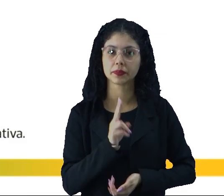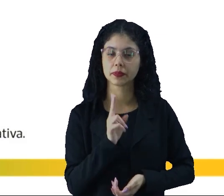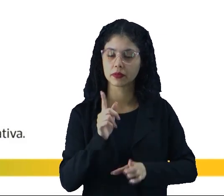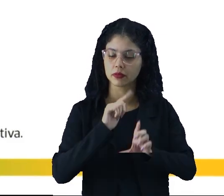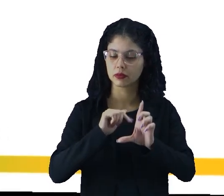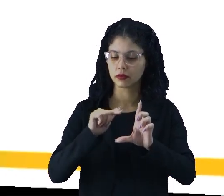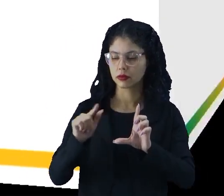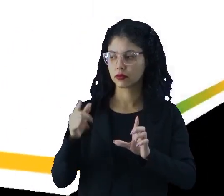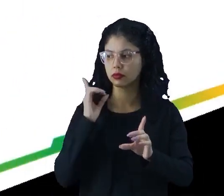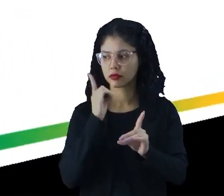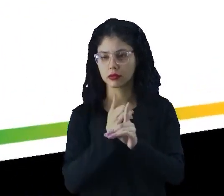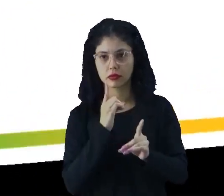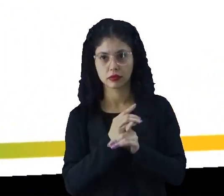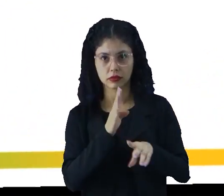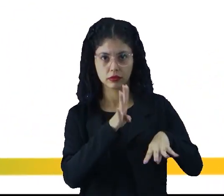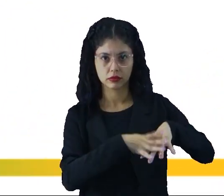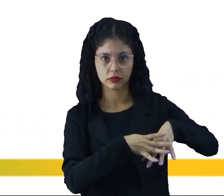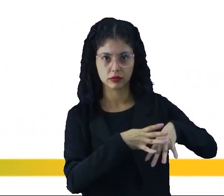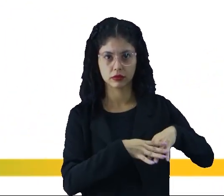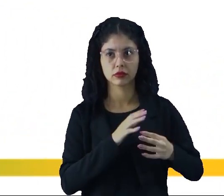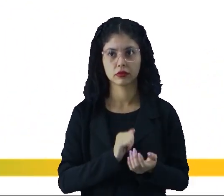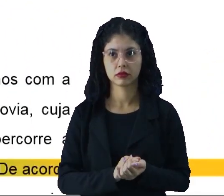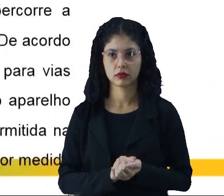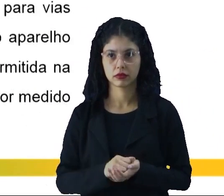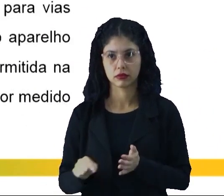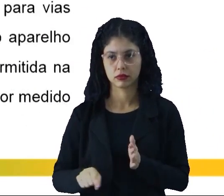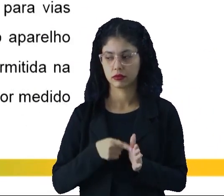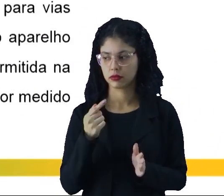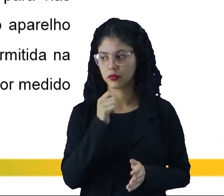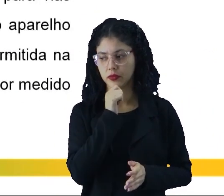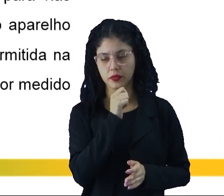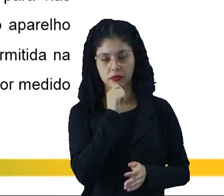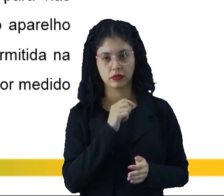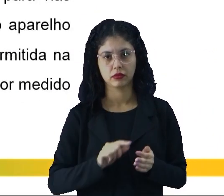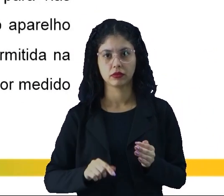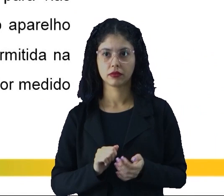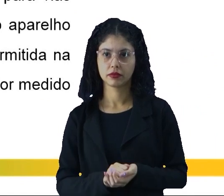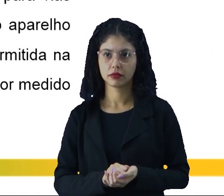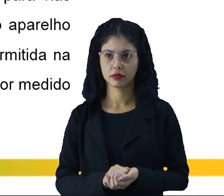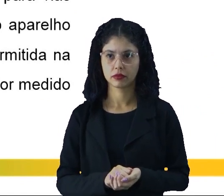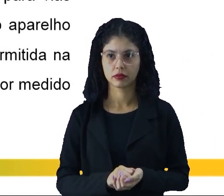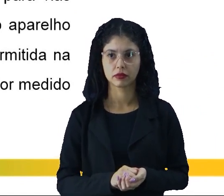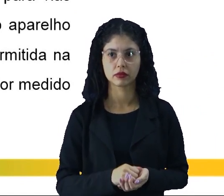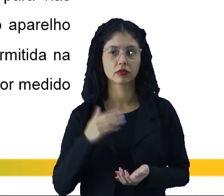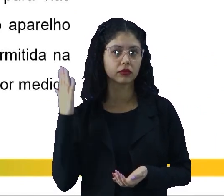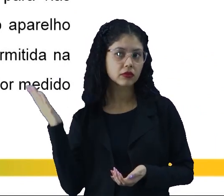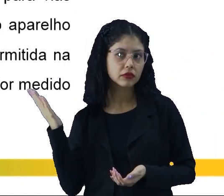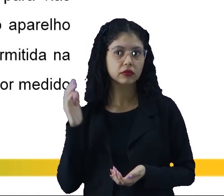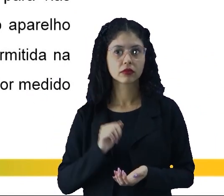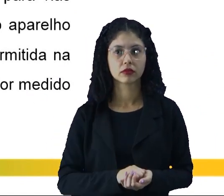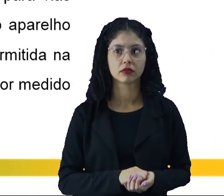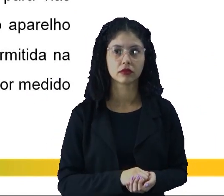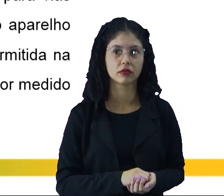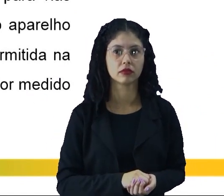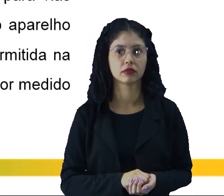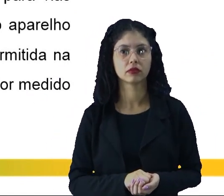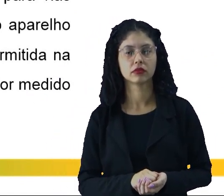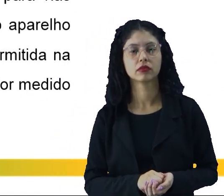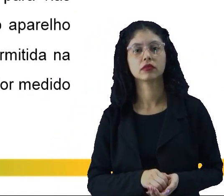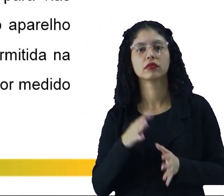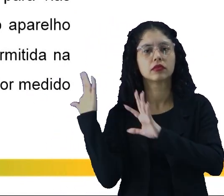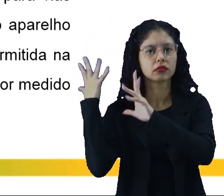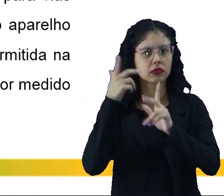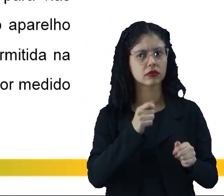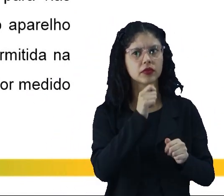os mesmos gráficos que a gente encontra lá na matemática, na função do primeiro grau, nós encontramos aqui. Vamos aqui para as questões então